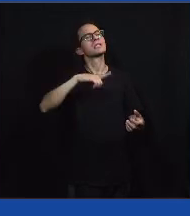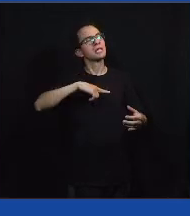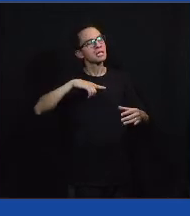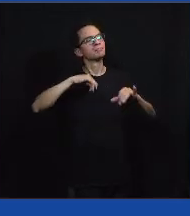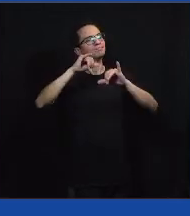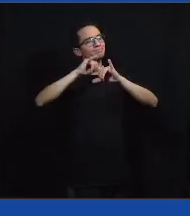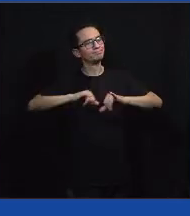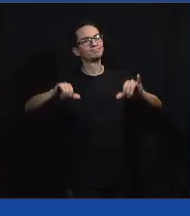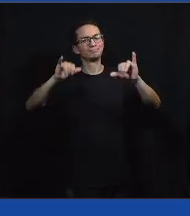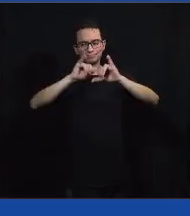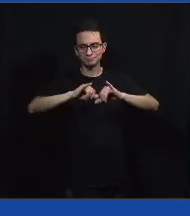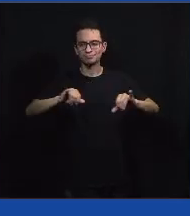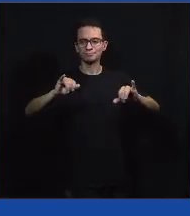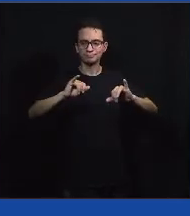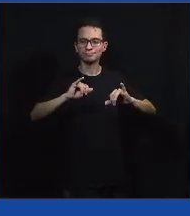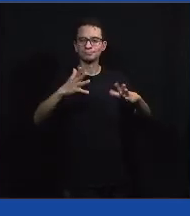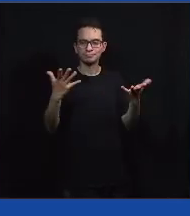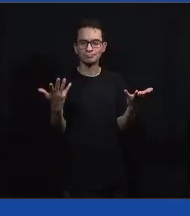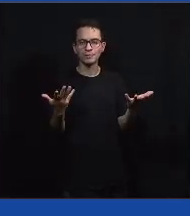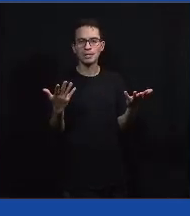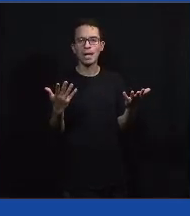tendo a ver que não é tão